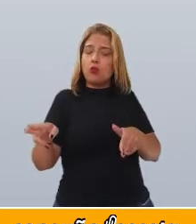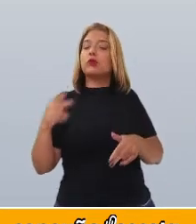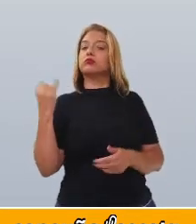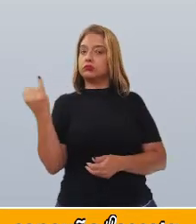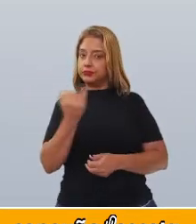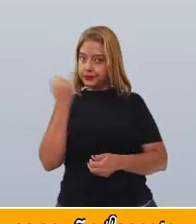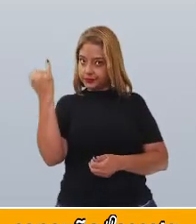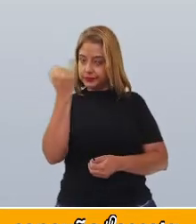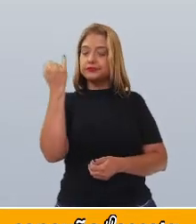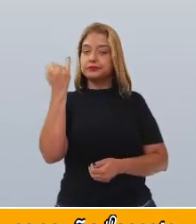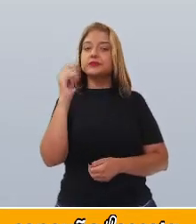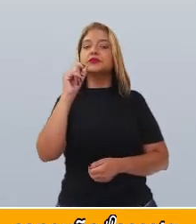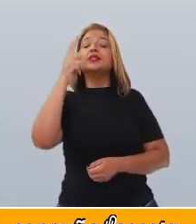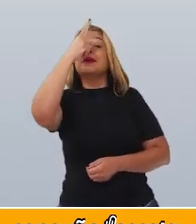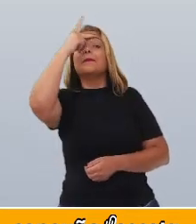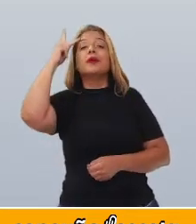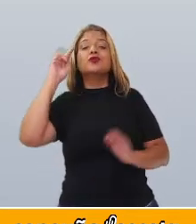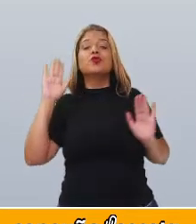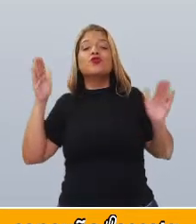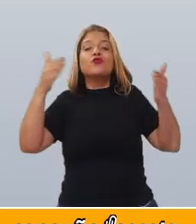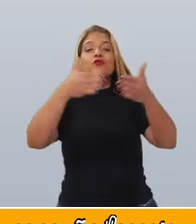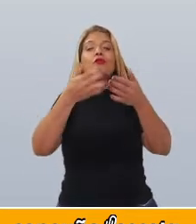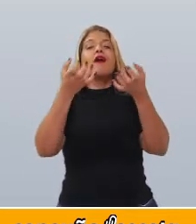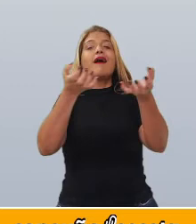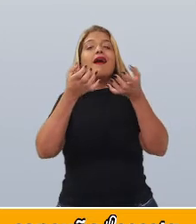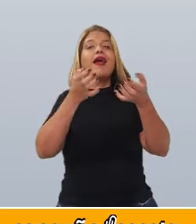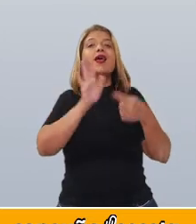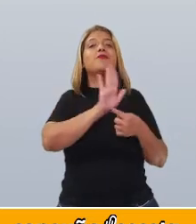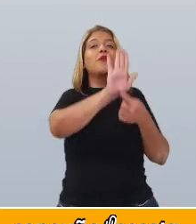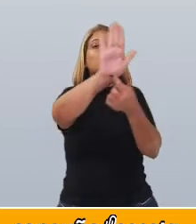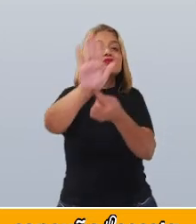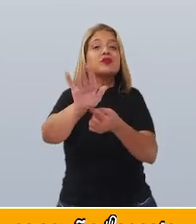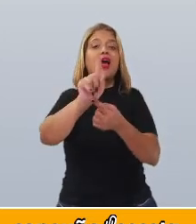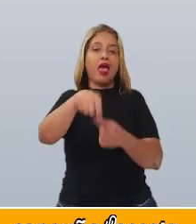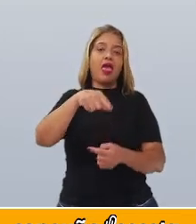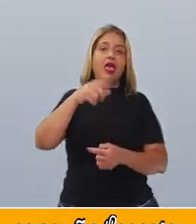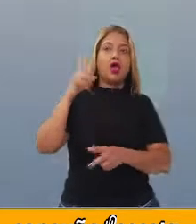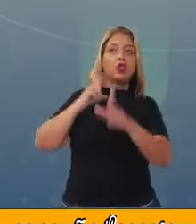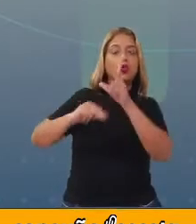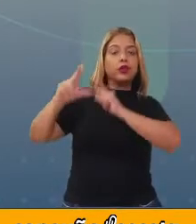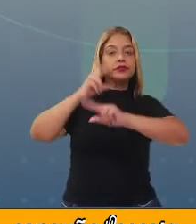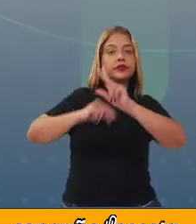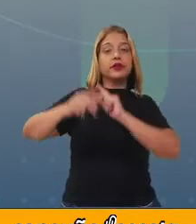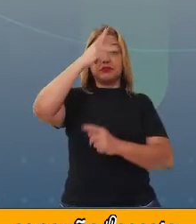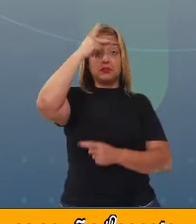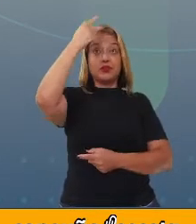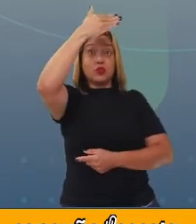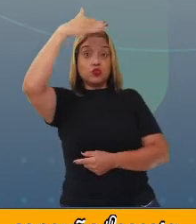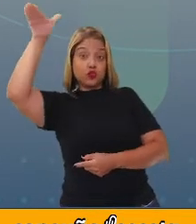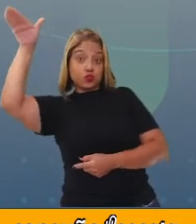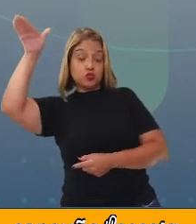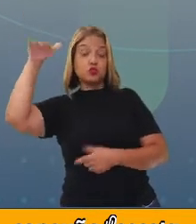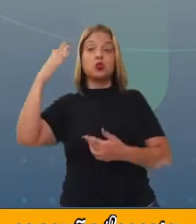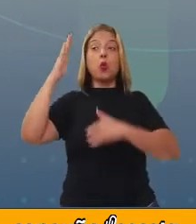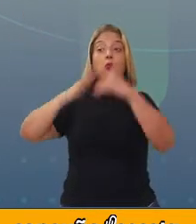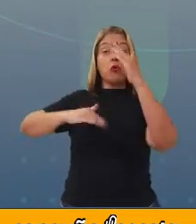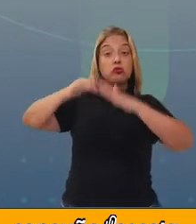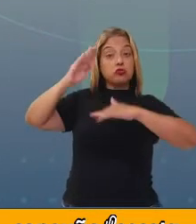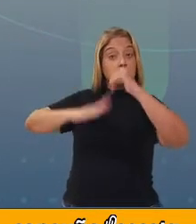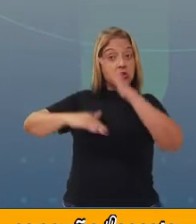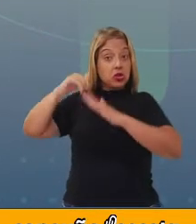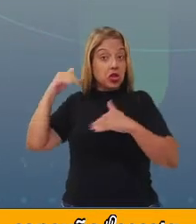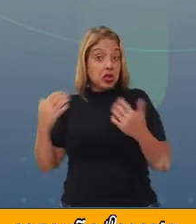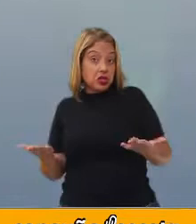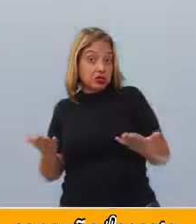E qual é o público-alvo da entrevista? São adolescentes? São adultos? São pessoas de determinada profissão ou